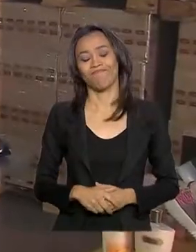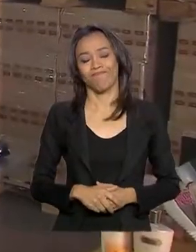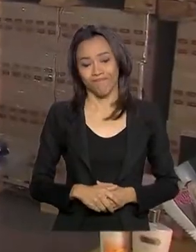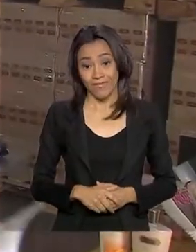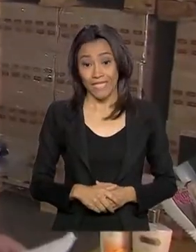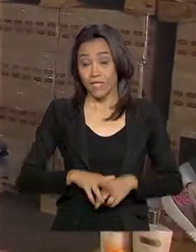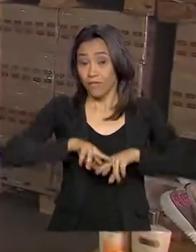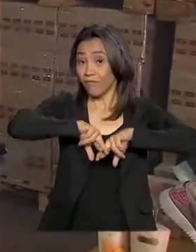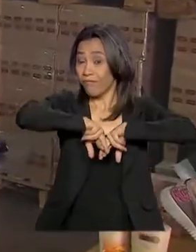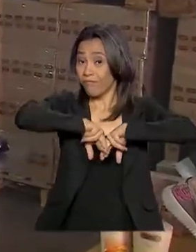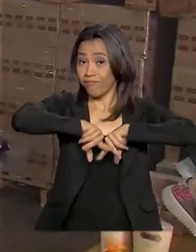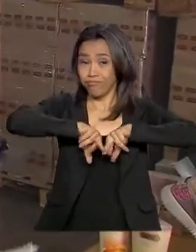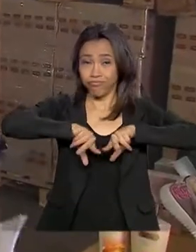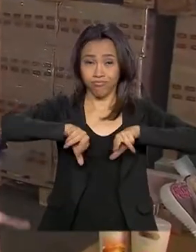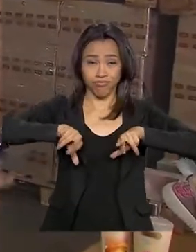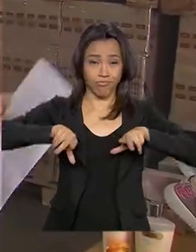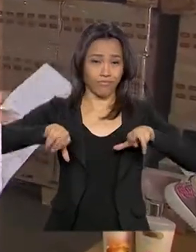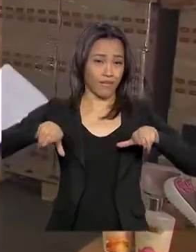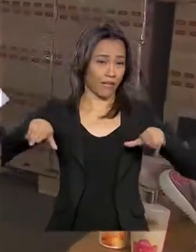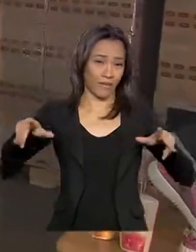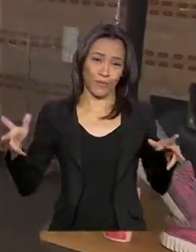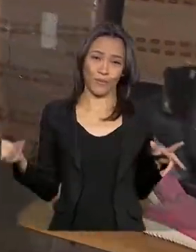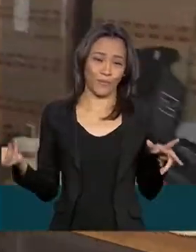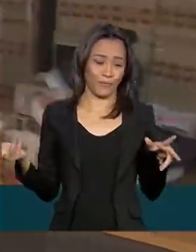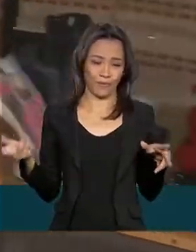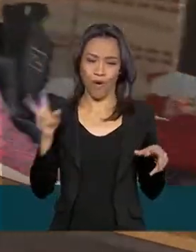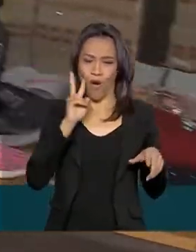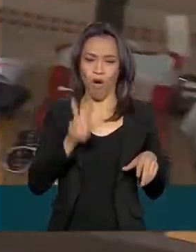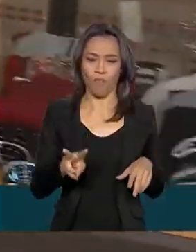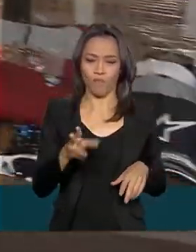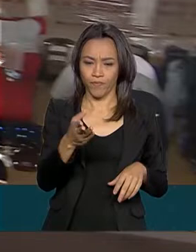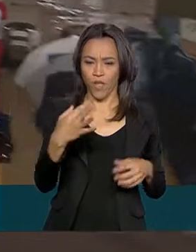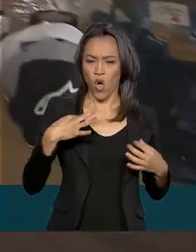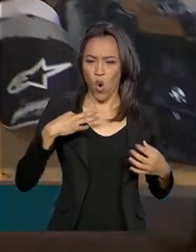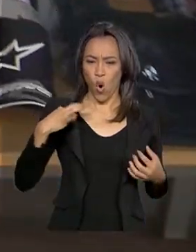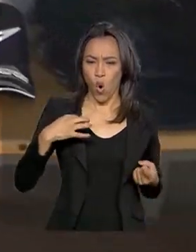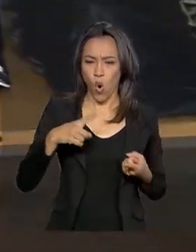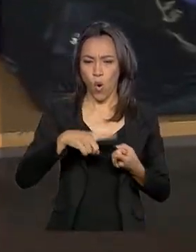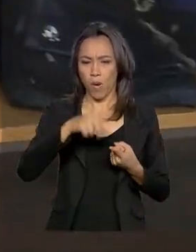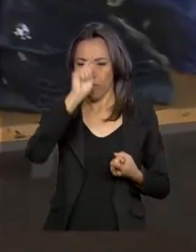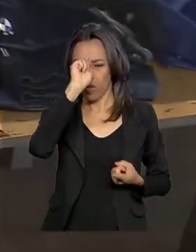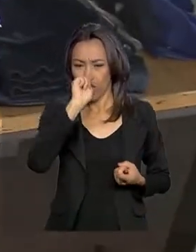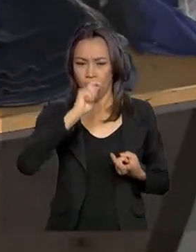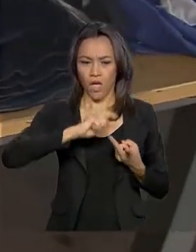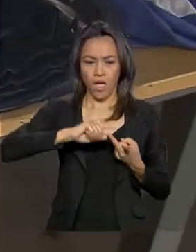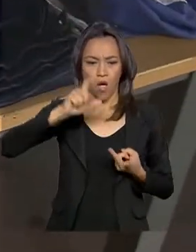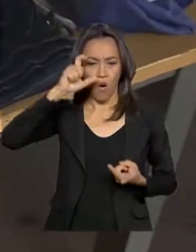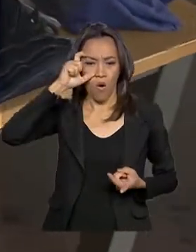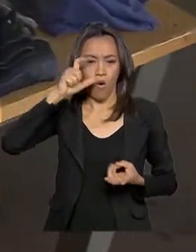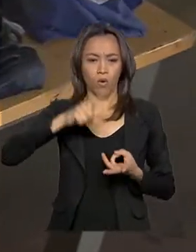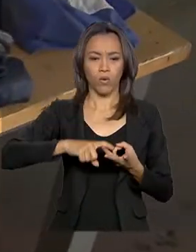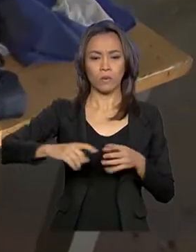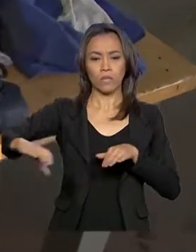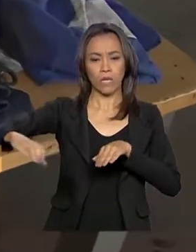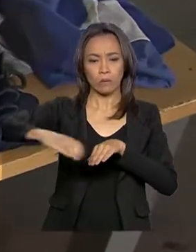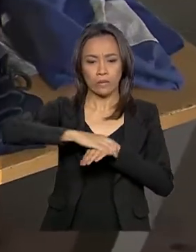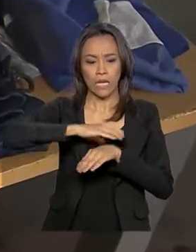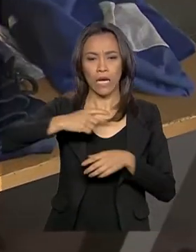Renata. Olha, são vários tipos de produtos. Olha só, a gente vê aqui roupas, bonés, óculos, calçados,